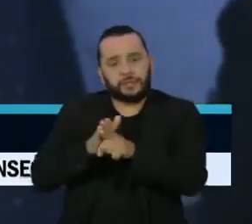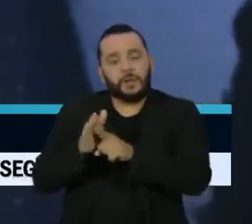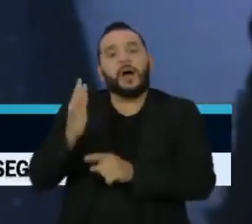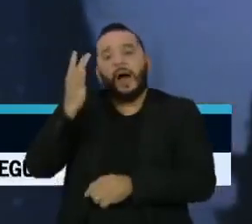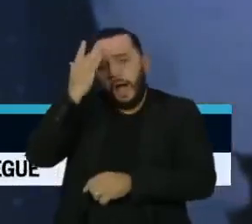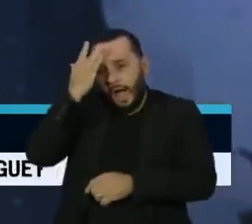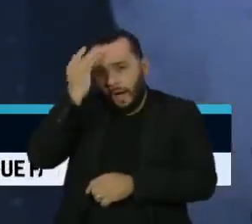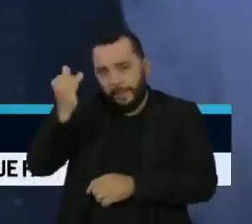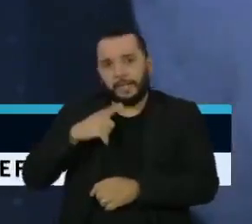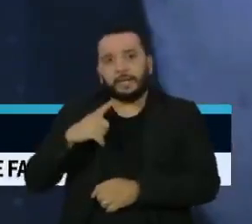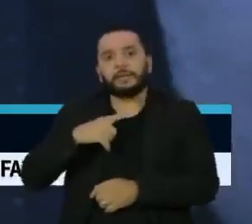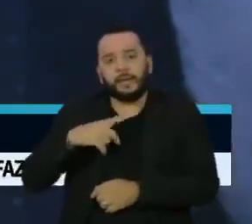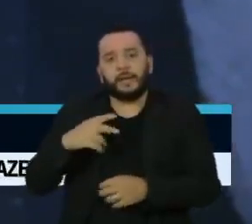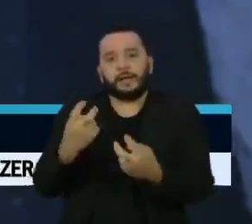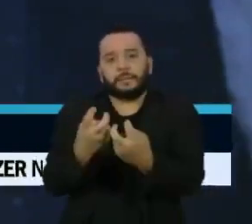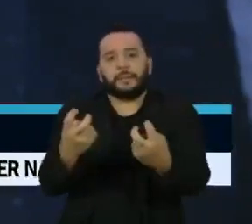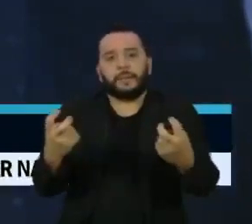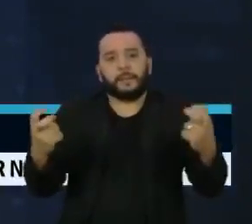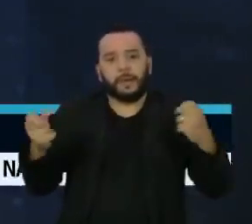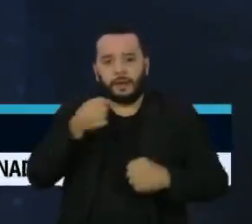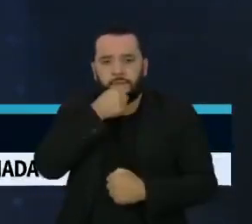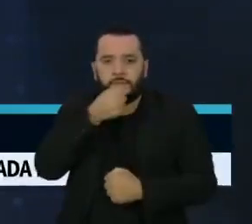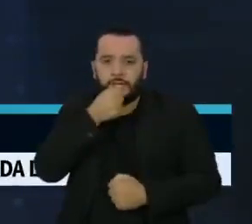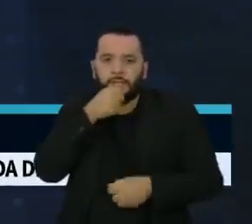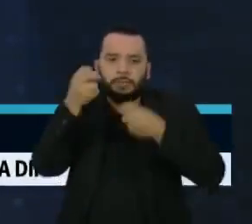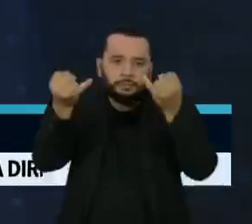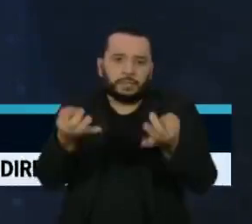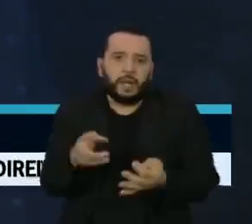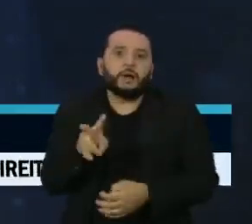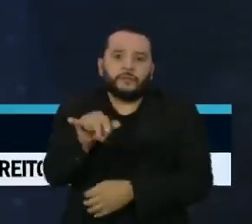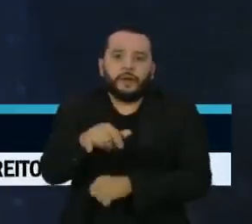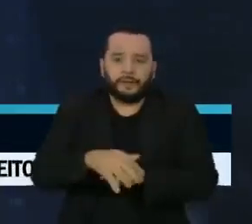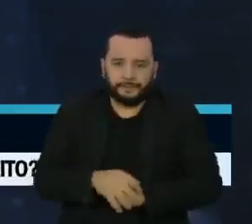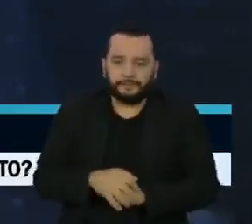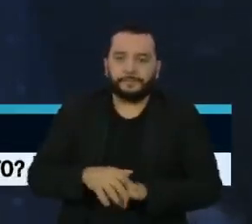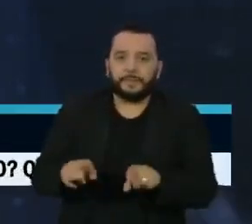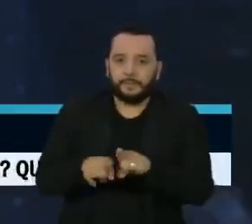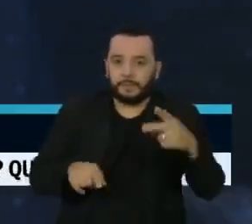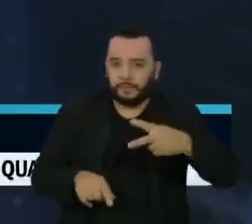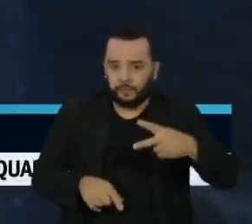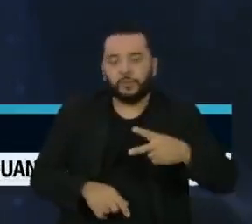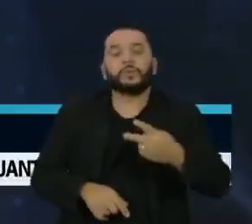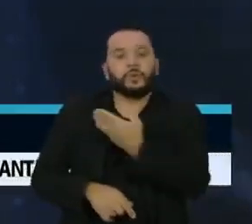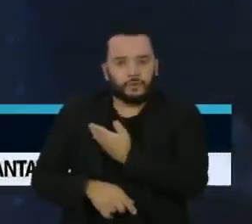amanhã em uma coletiva. O vice-governador Wanderlei Barbosa responde como governador em exercício.